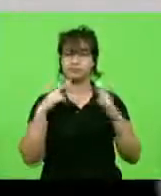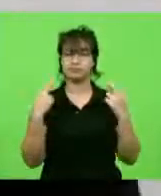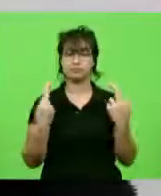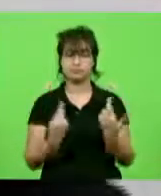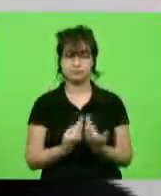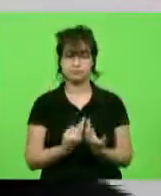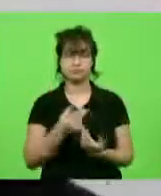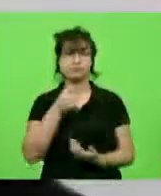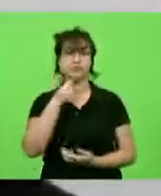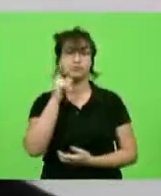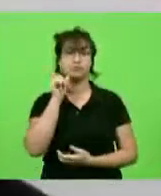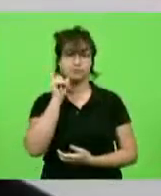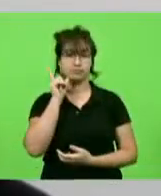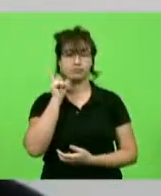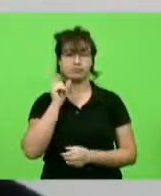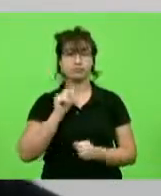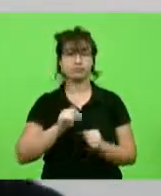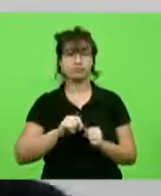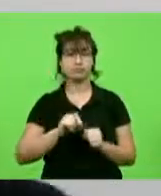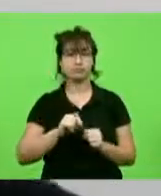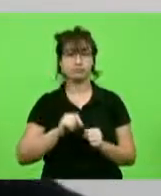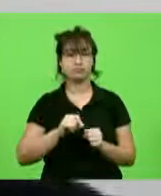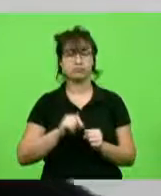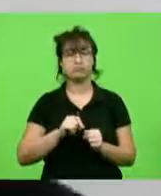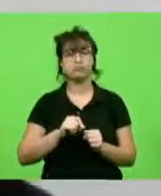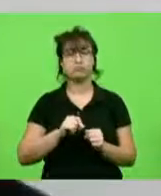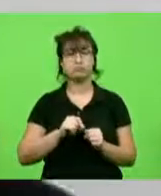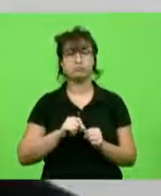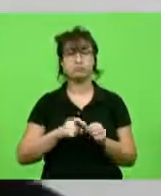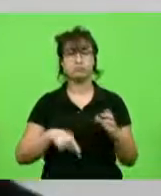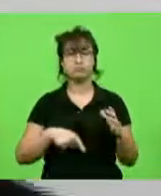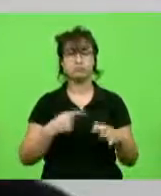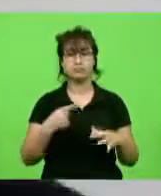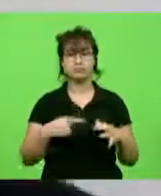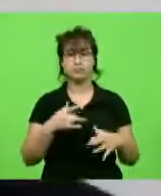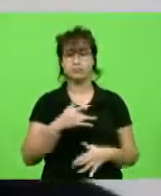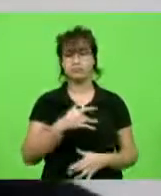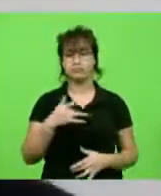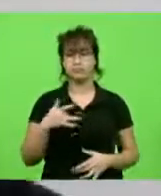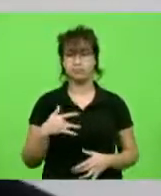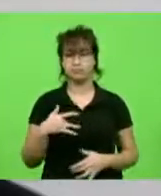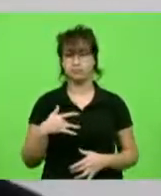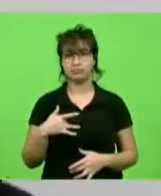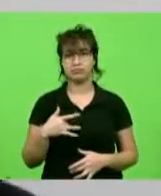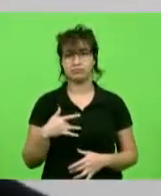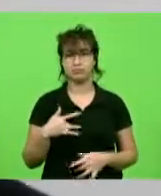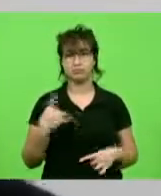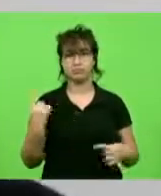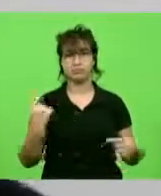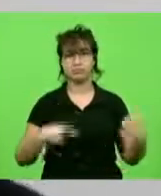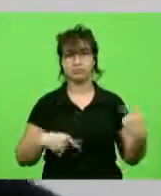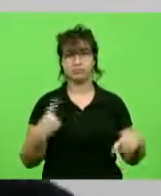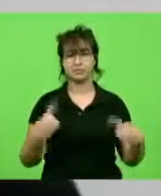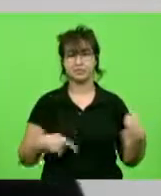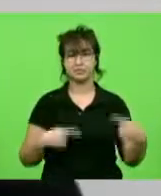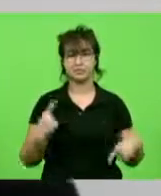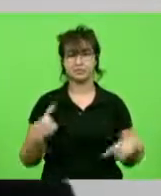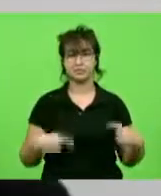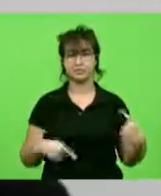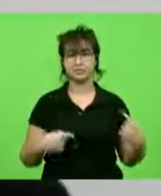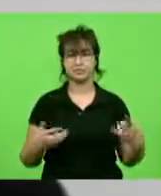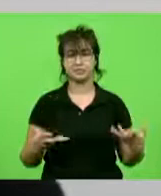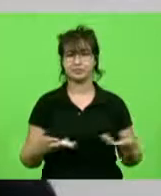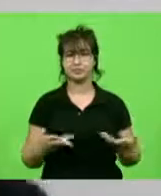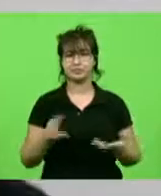ontem da Comissão de Saúde para debatermos esse atual momento